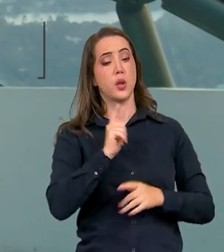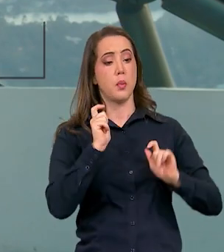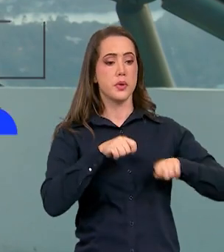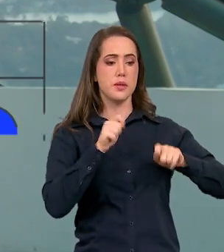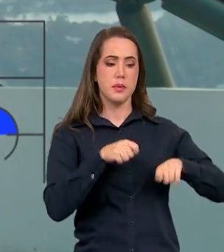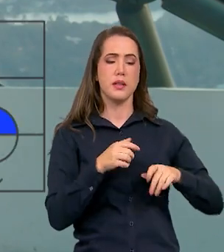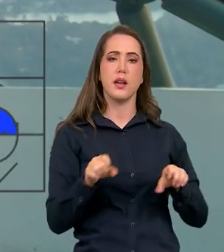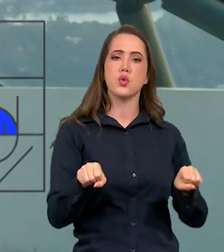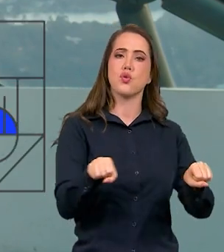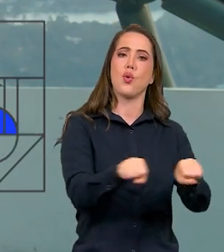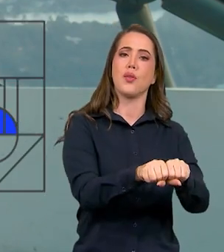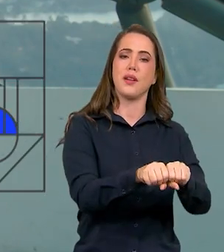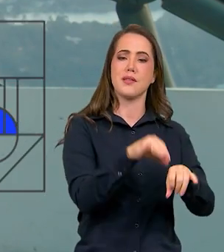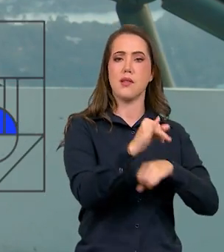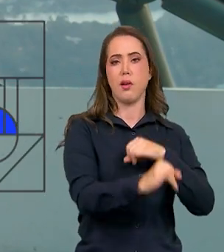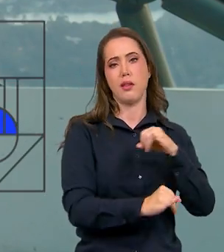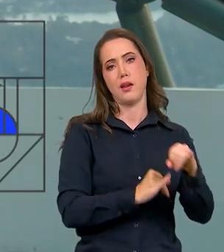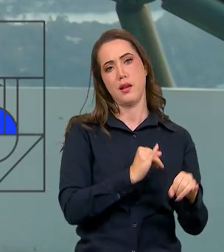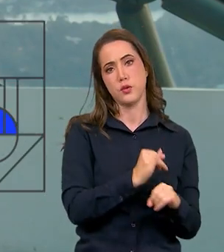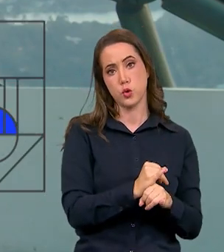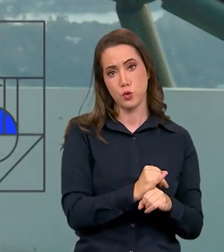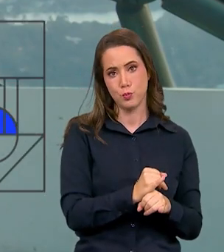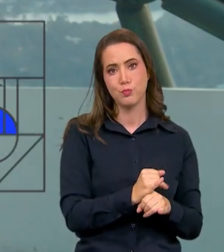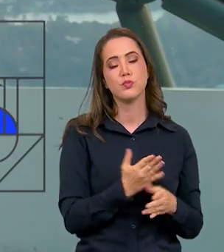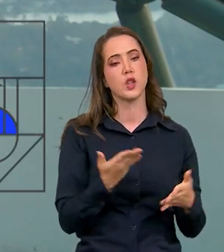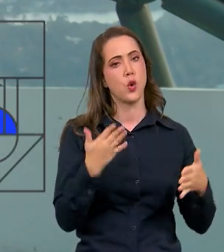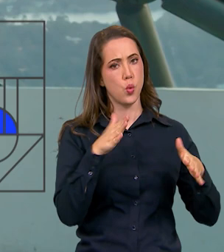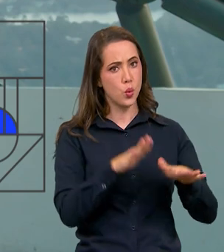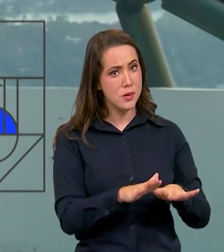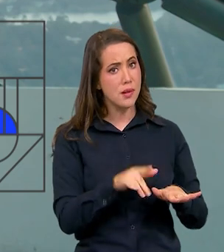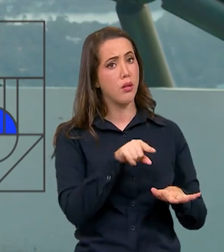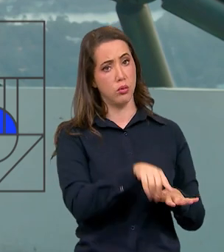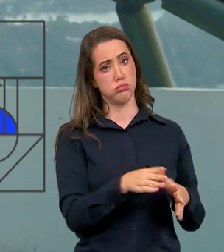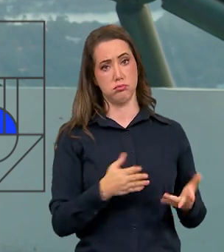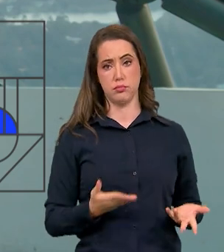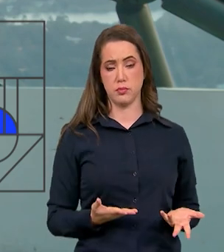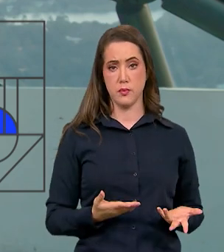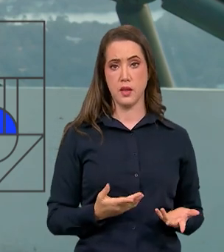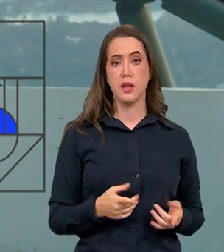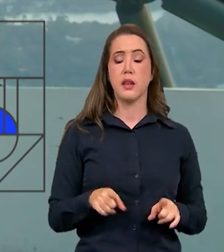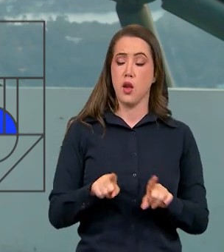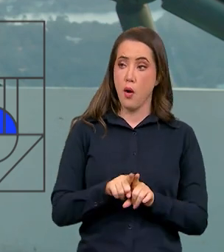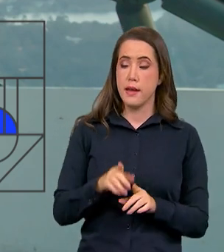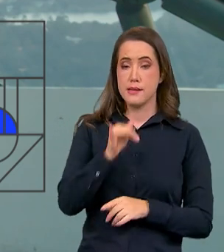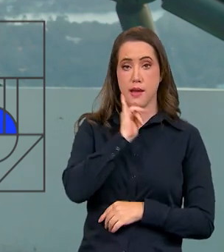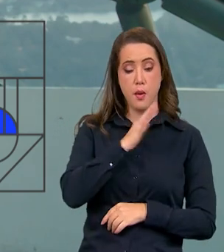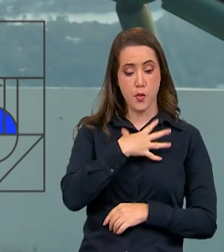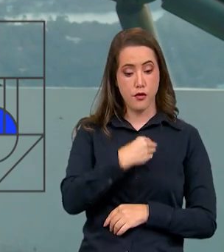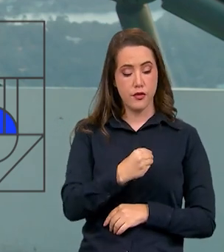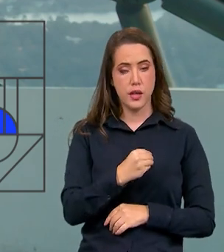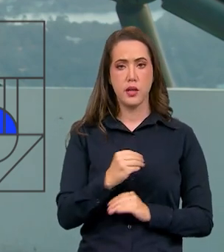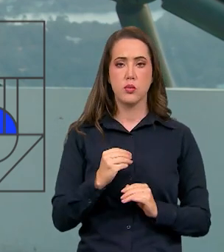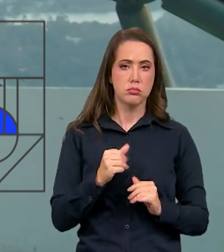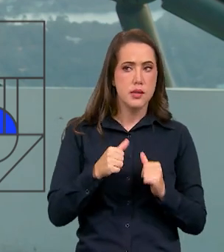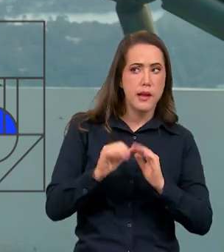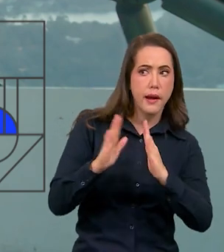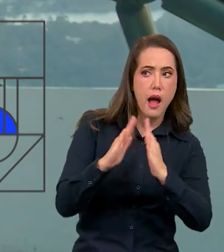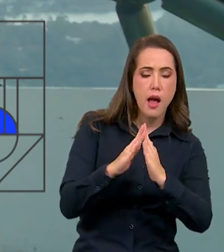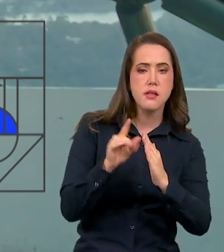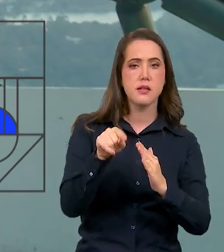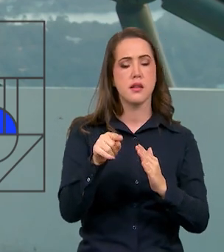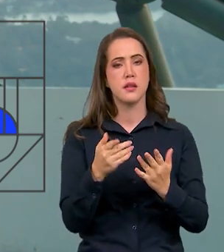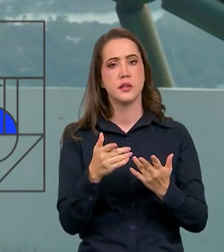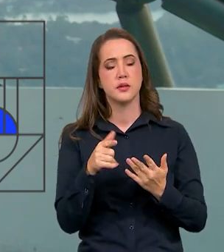tendo acesso à conectividade, à inclusão digital, ao mesmo tempo que o seu filho dentro de casa, o jovem,